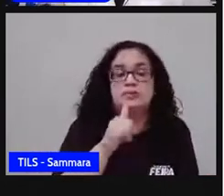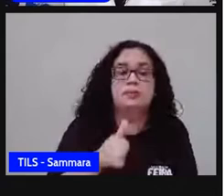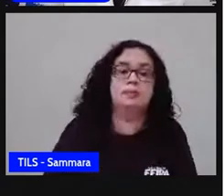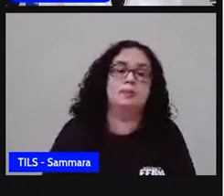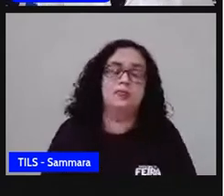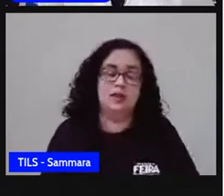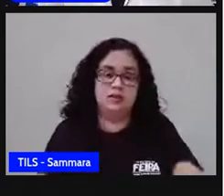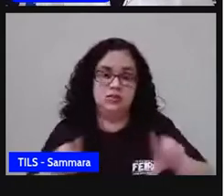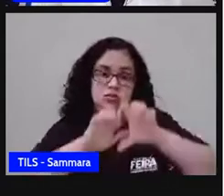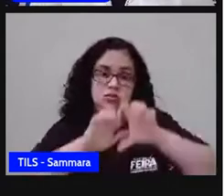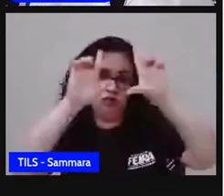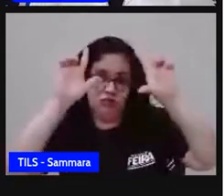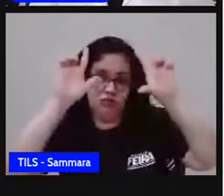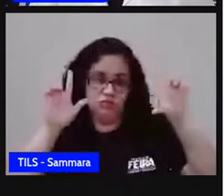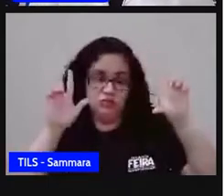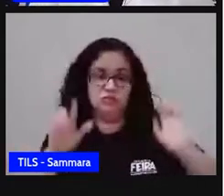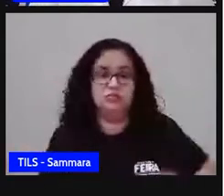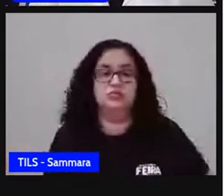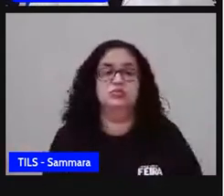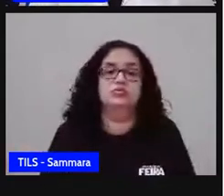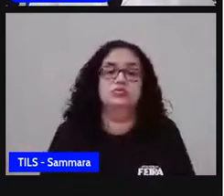trago aí na tela um gráfico, né?